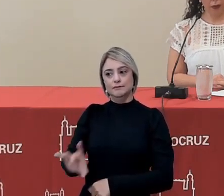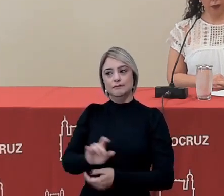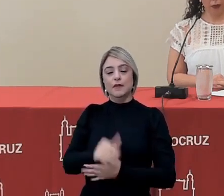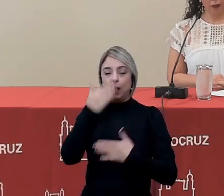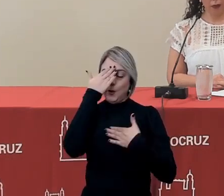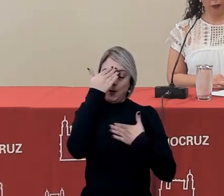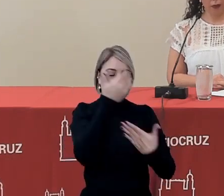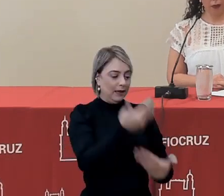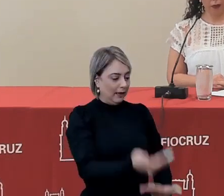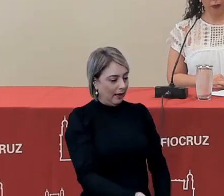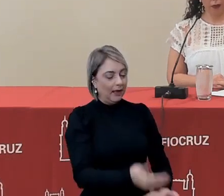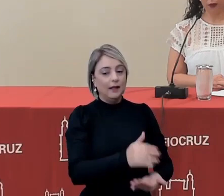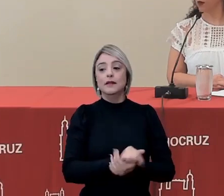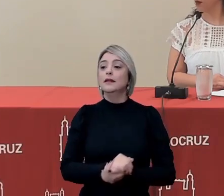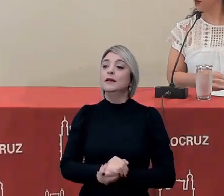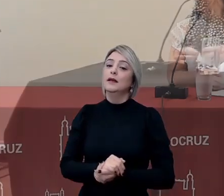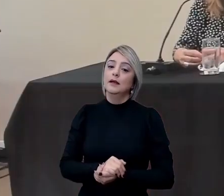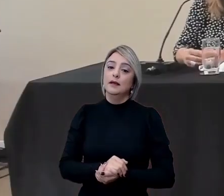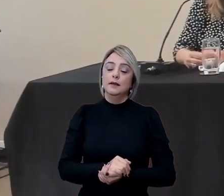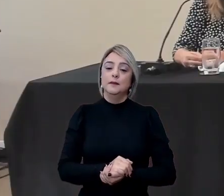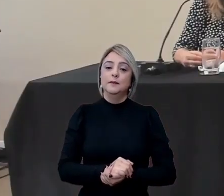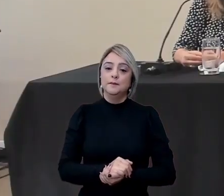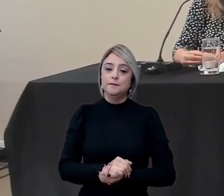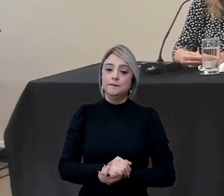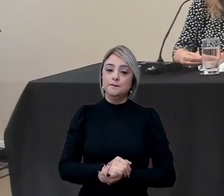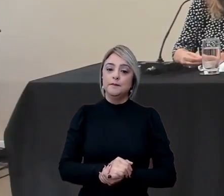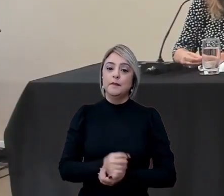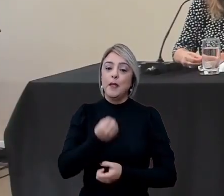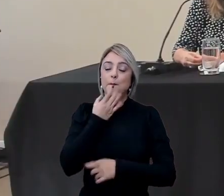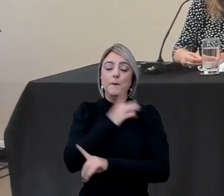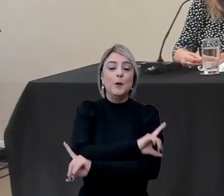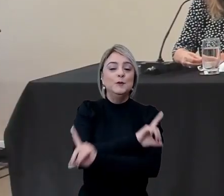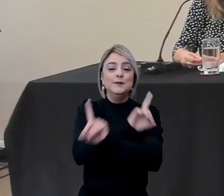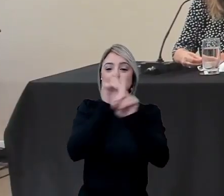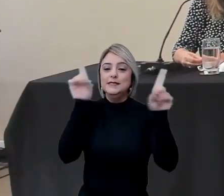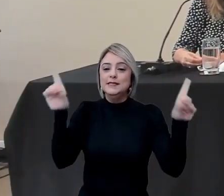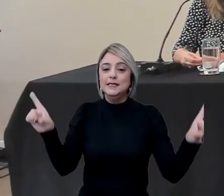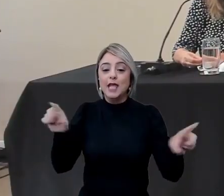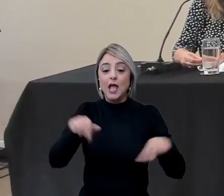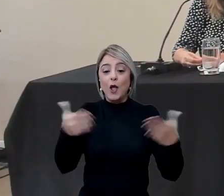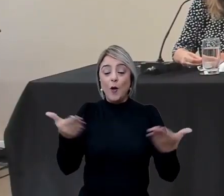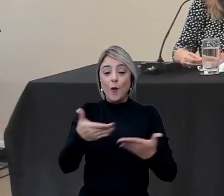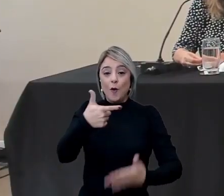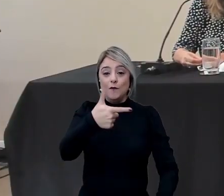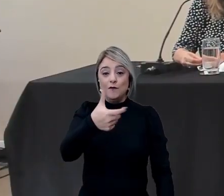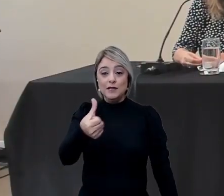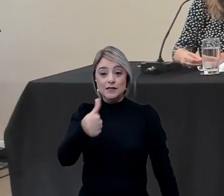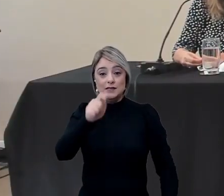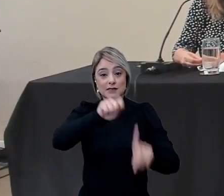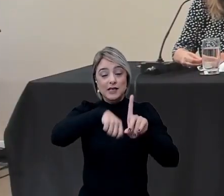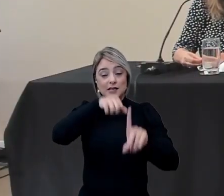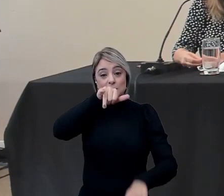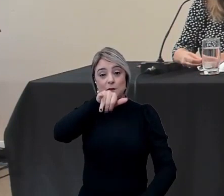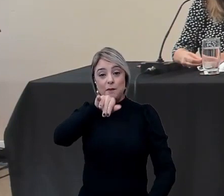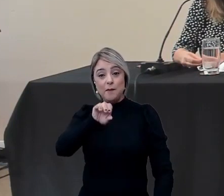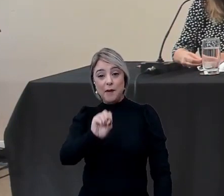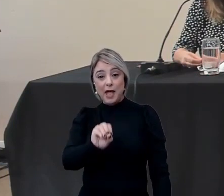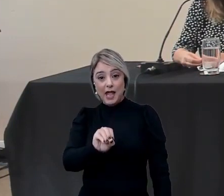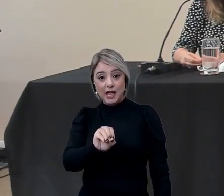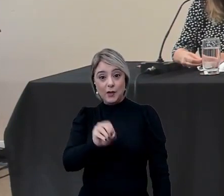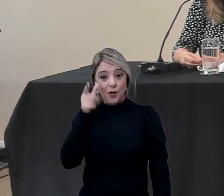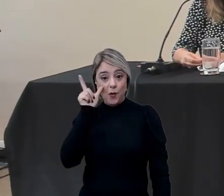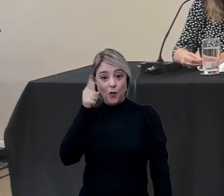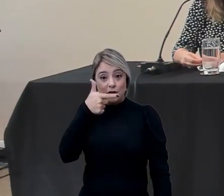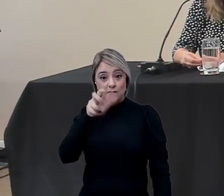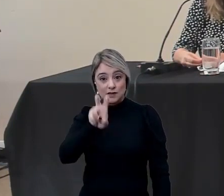Obrigada, Lana. Gente, bom dia. Hoje é dia 26 de maio. Ontem foi dia 25 de